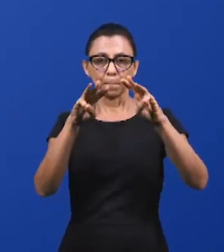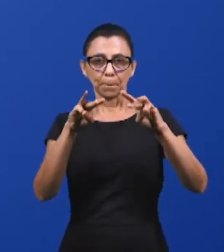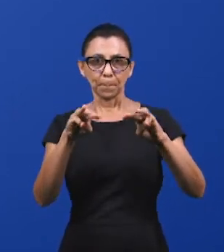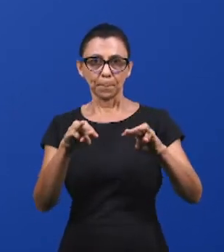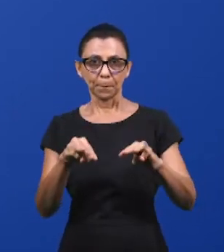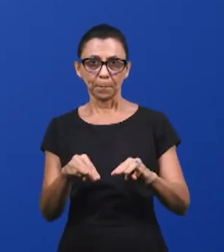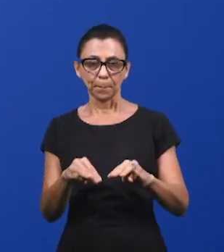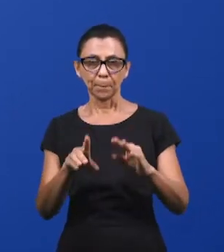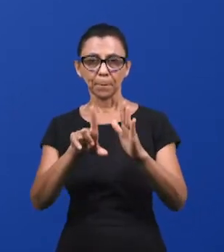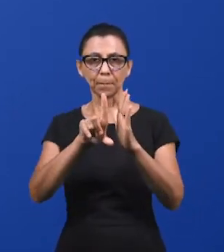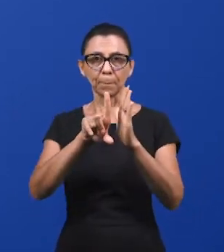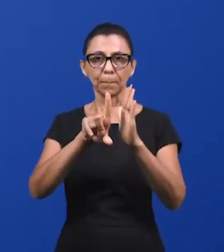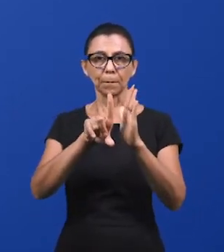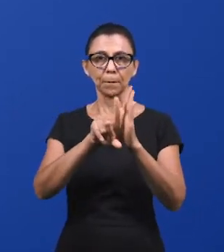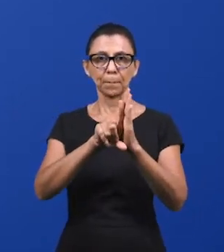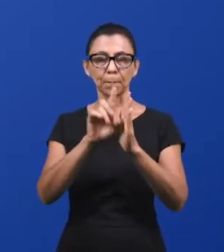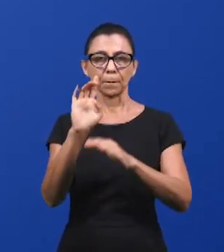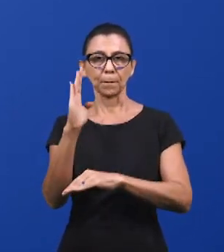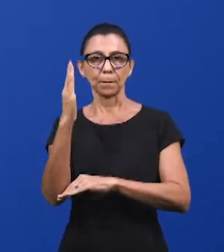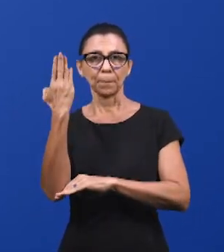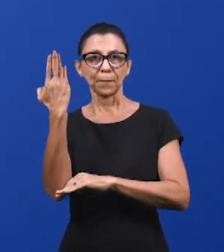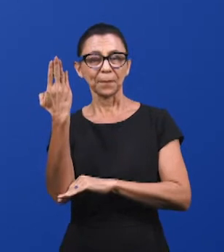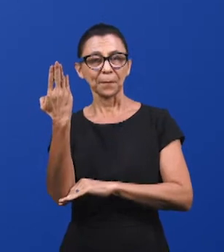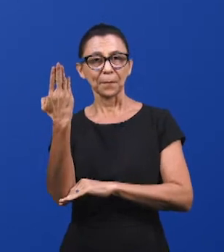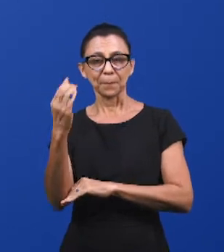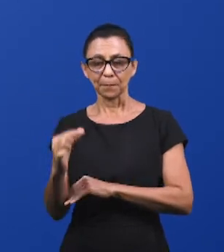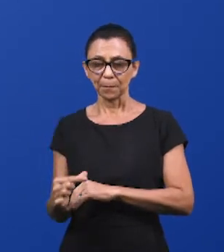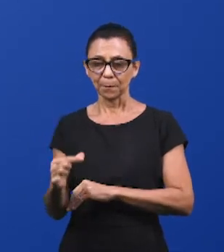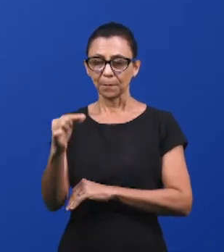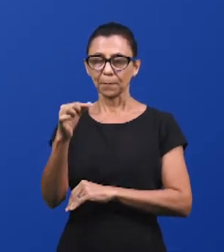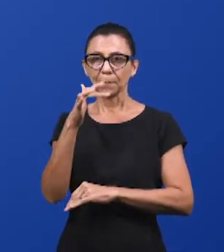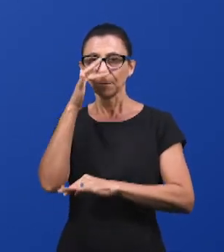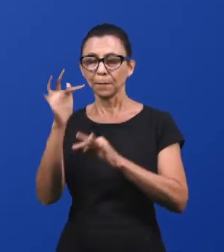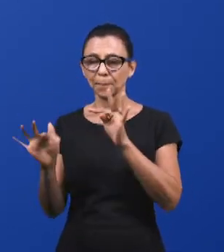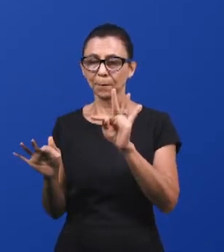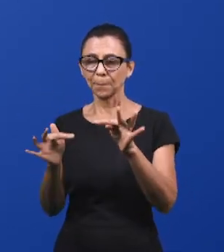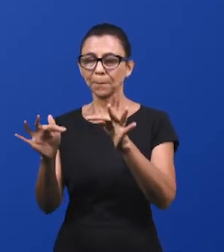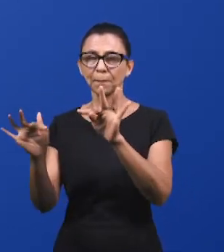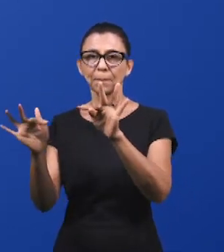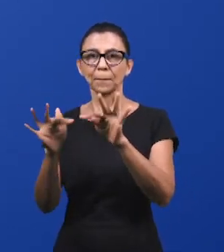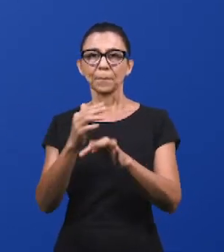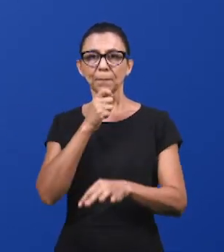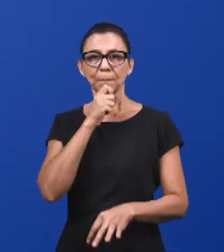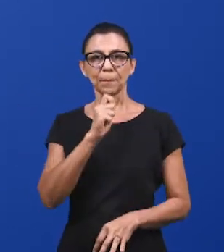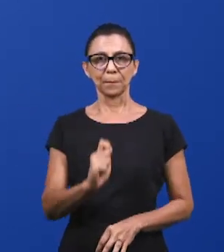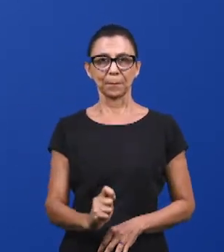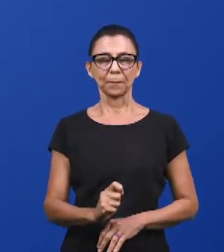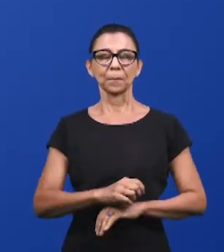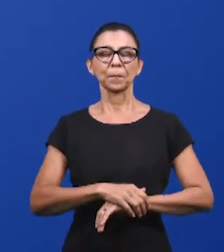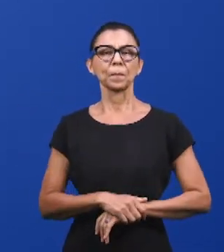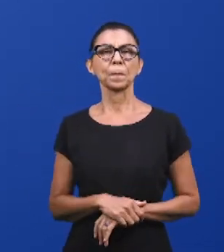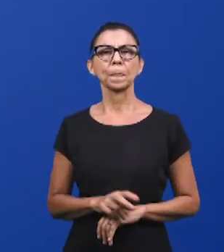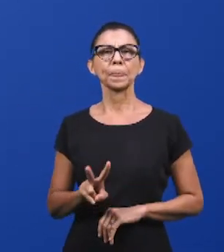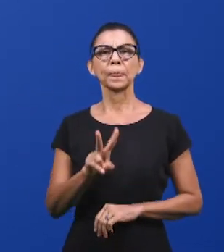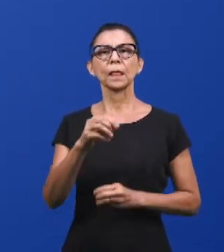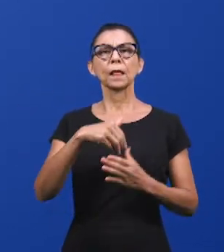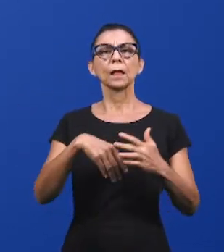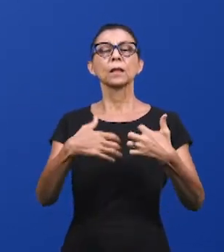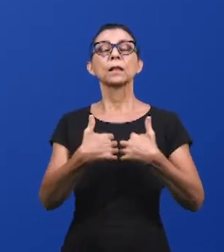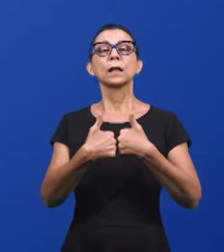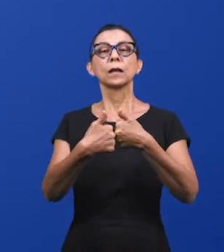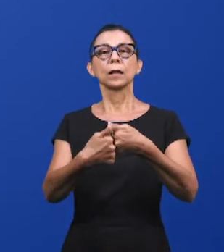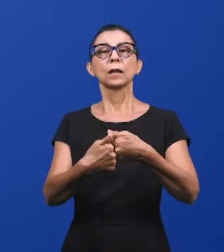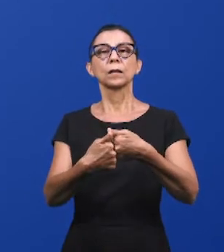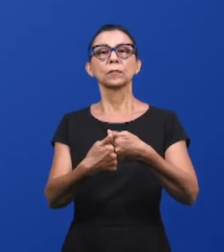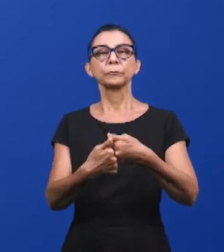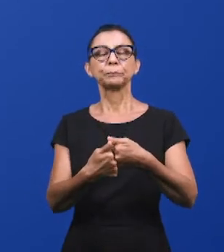oficiar o culto. Em resumo, os valores dos elementos que estavam dentro da Arca da Aliança se aplicam à Igreja